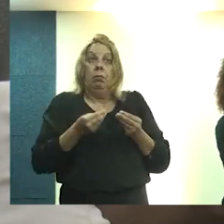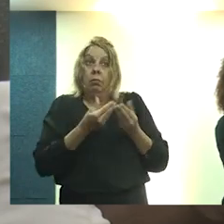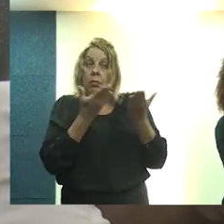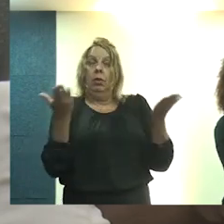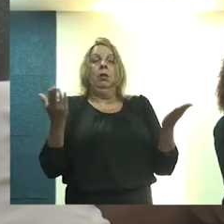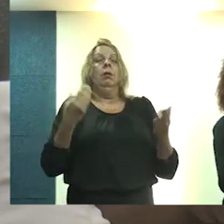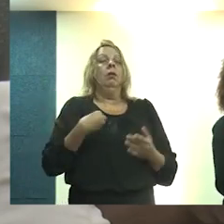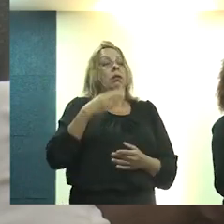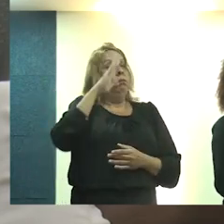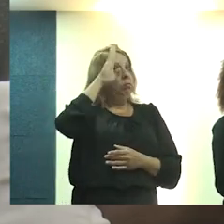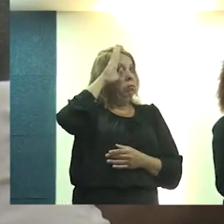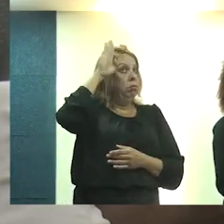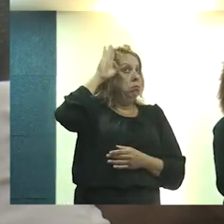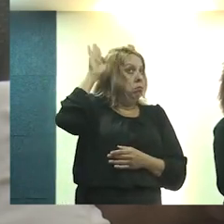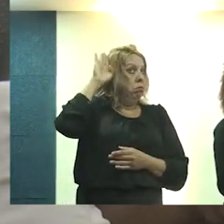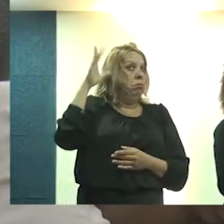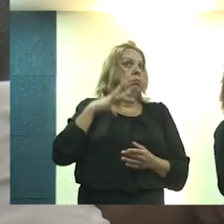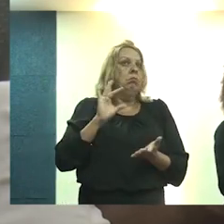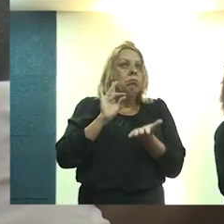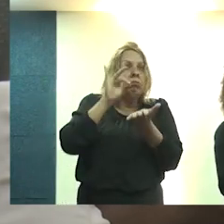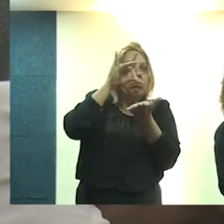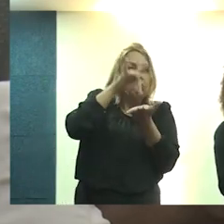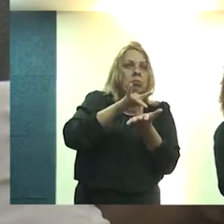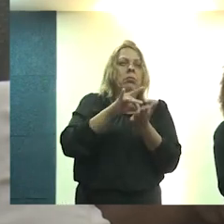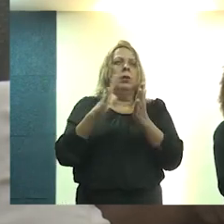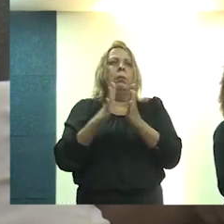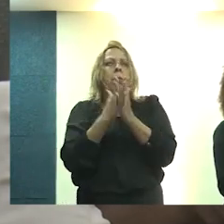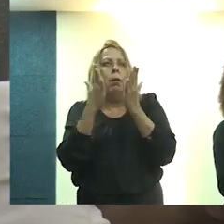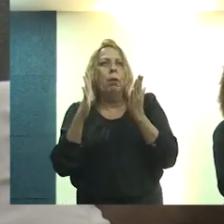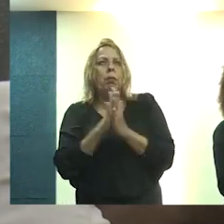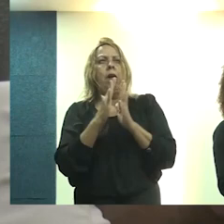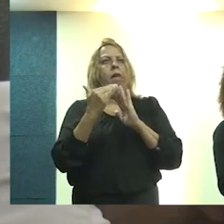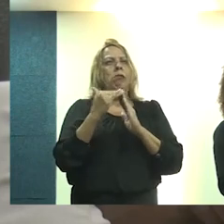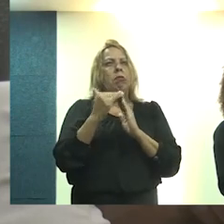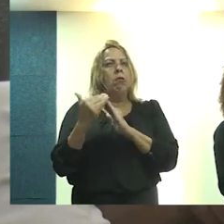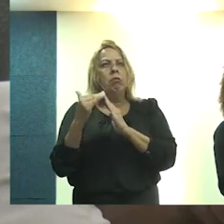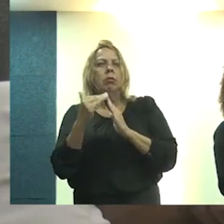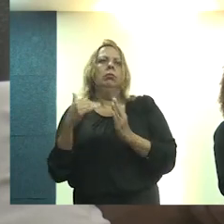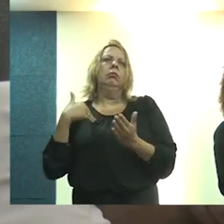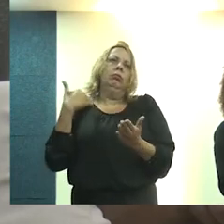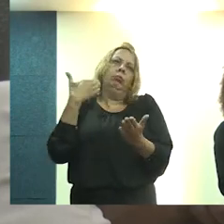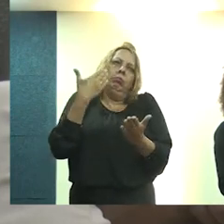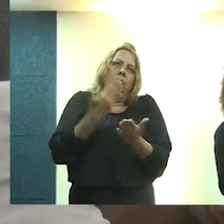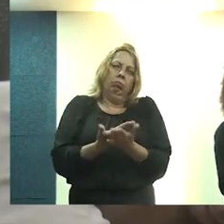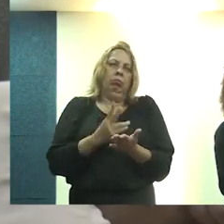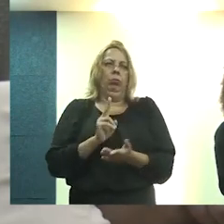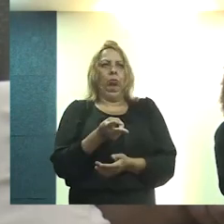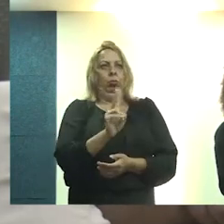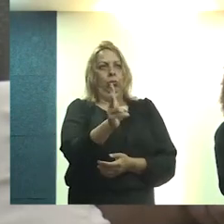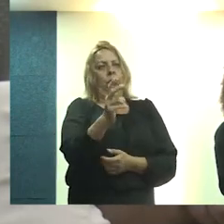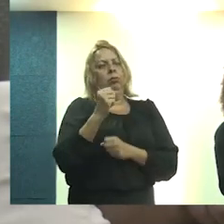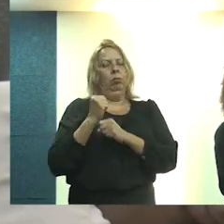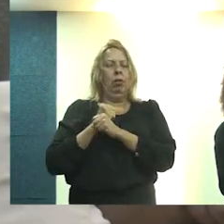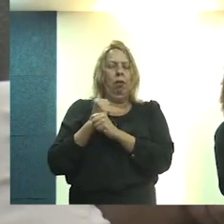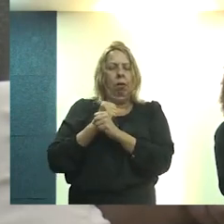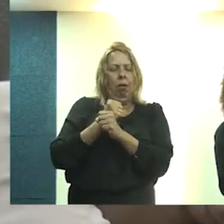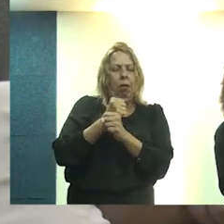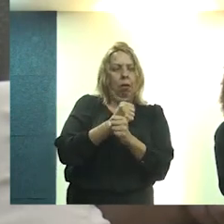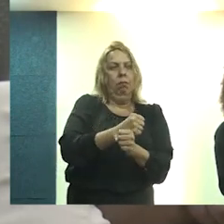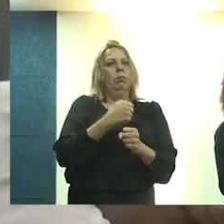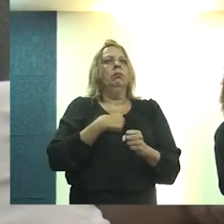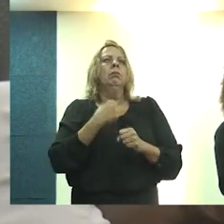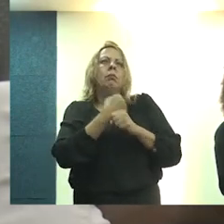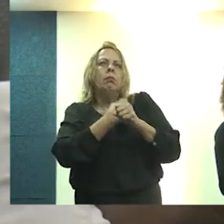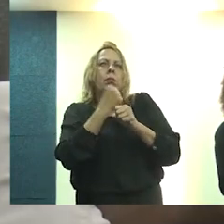acadêmica a realidade das nossas periferias e continua ainda hoje, todos esses anos, a